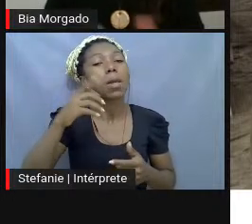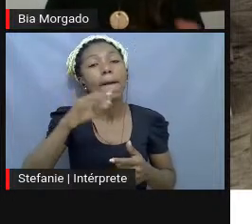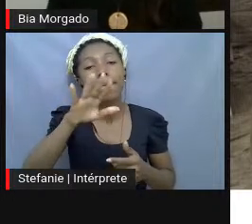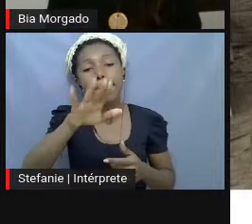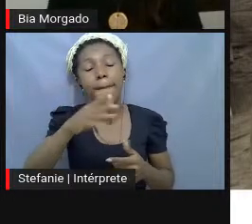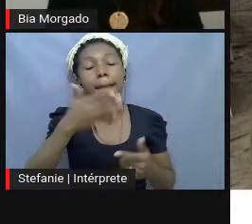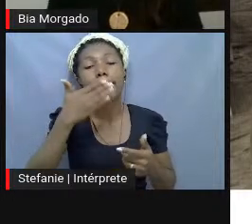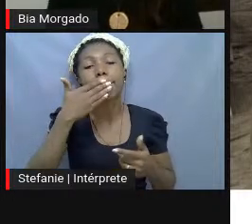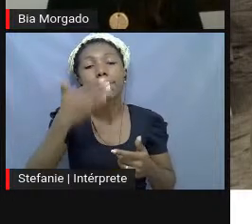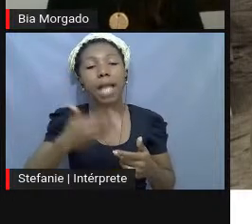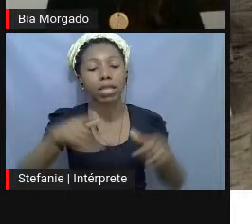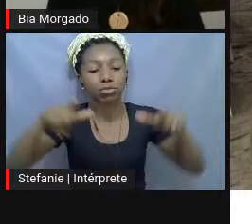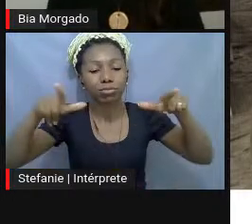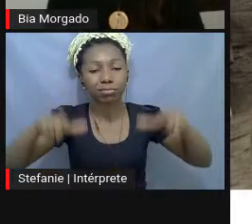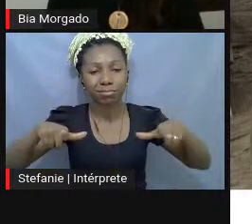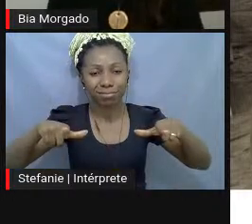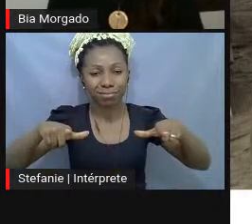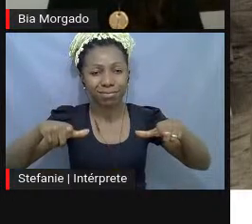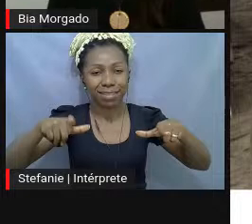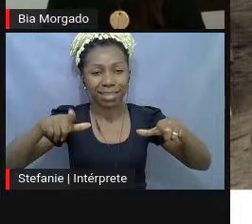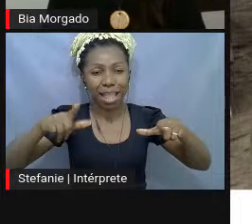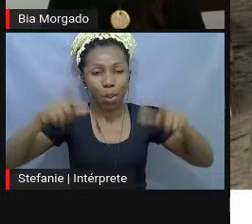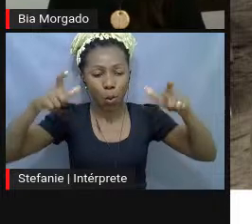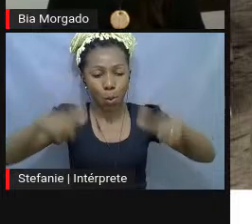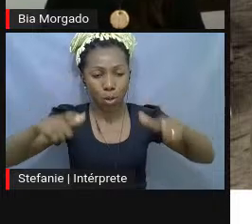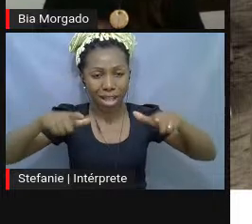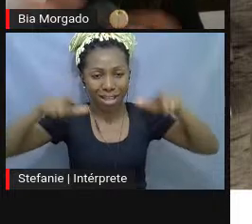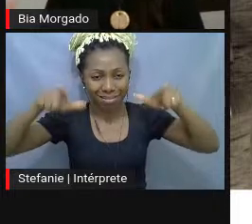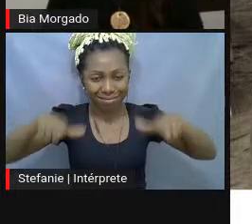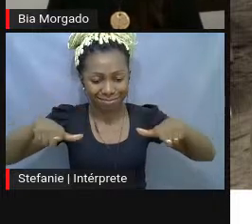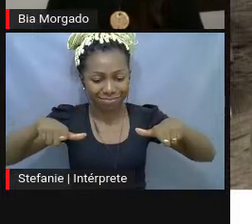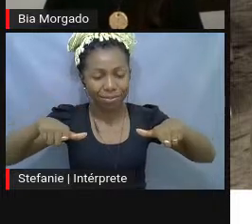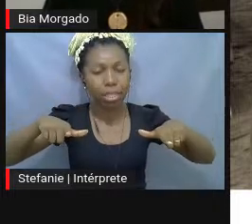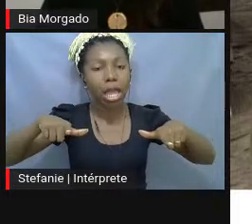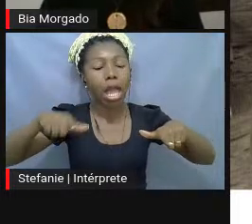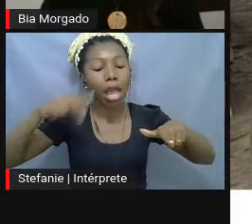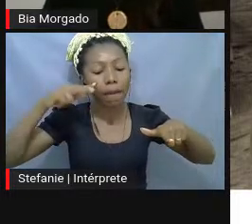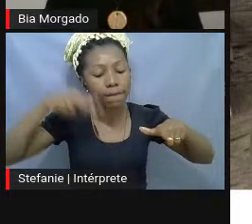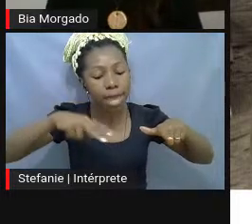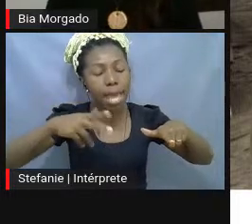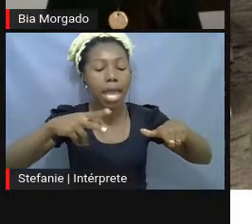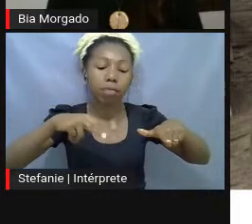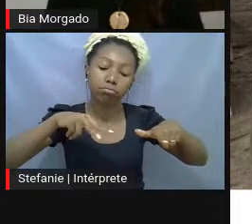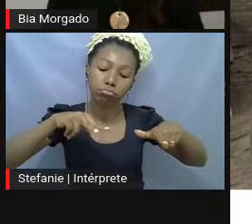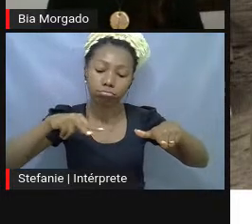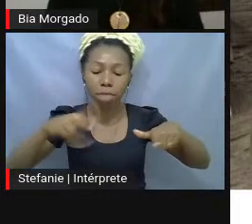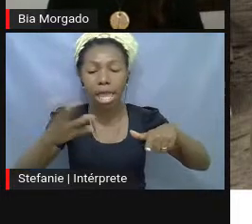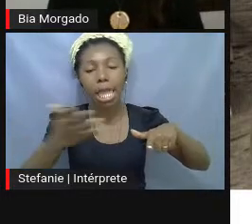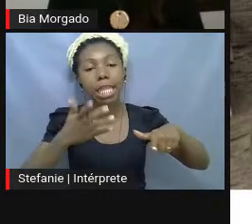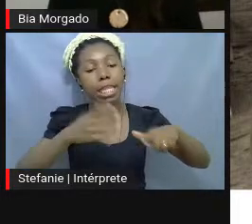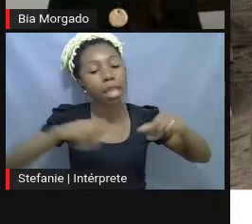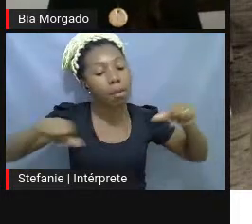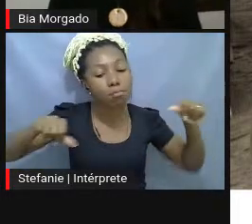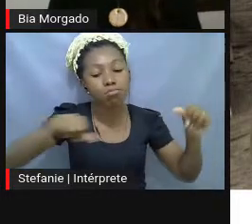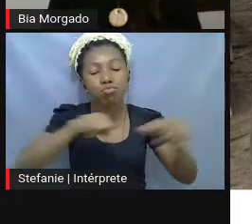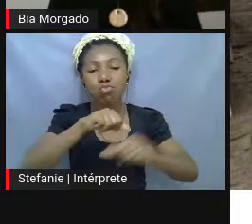começa a desenhar como é que ele quer arranjar esses trabalhos dele, ele fala que ele quer transformar a galeria num campus experimental,